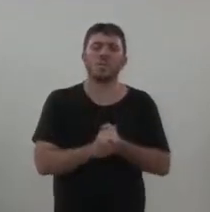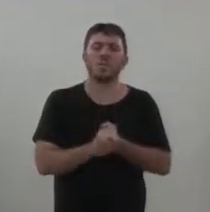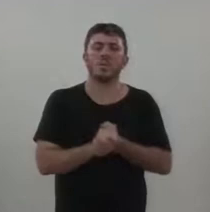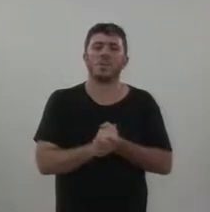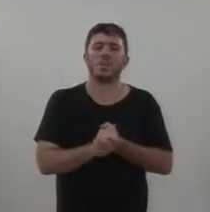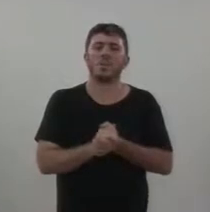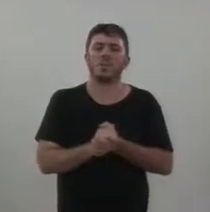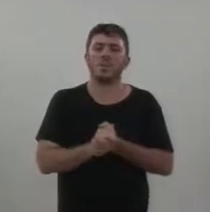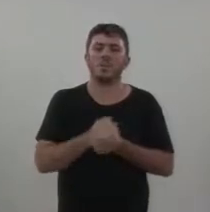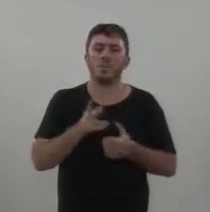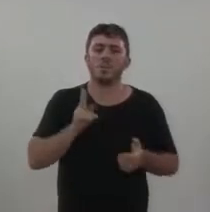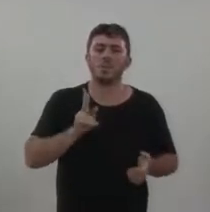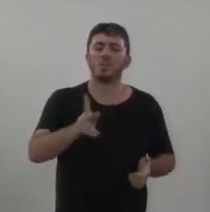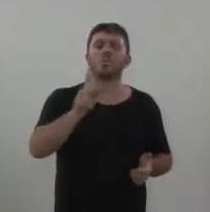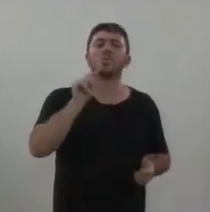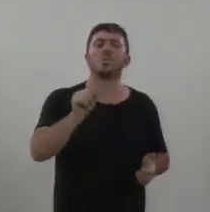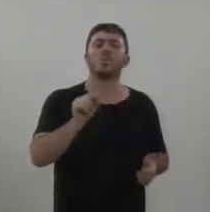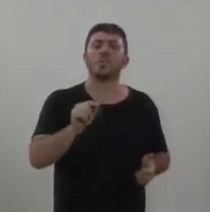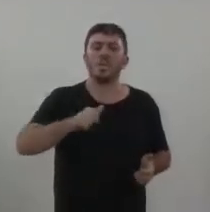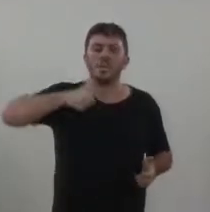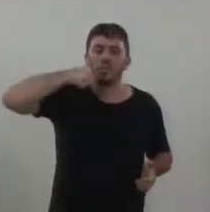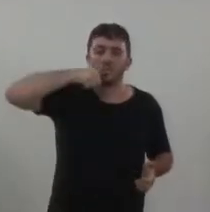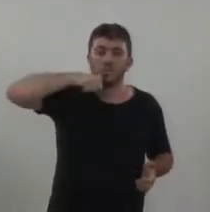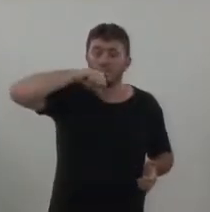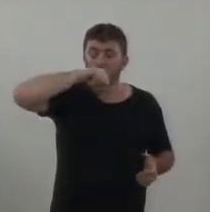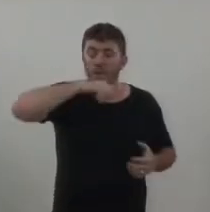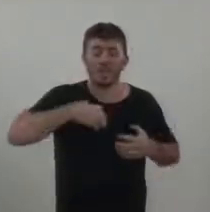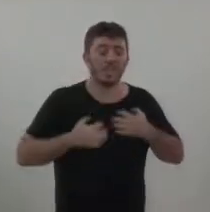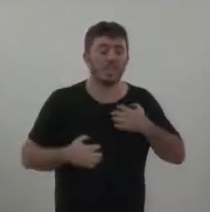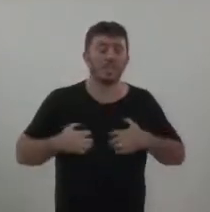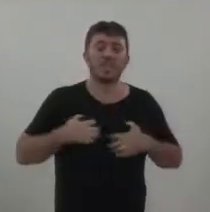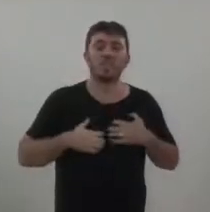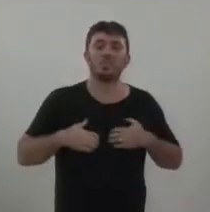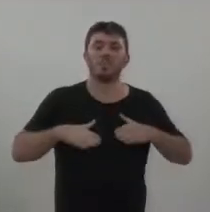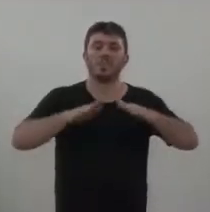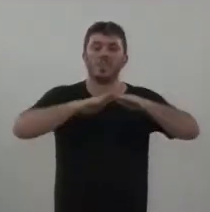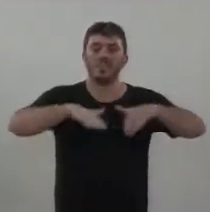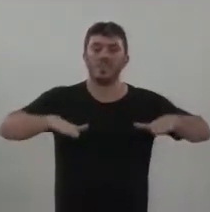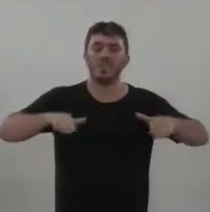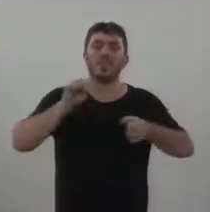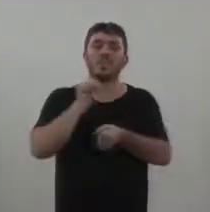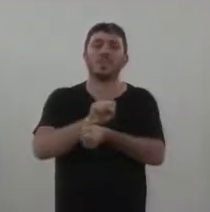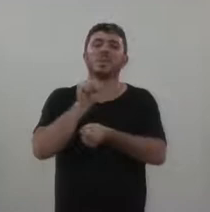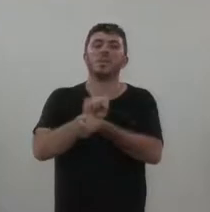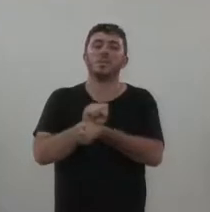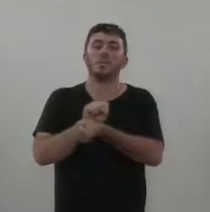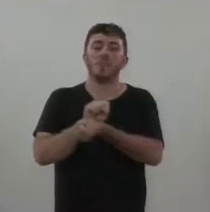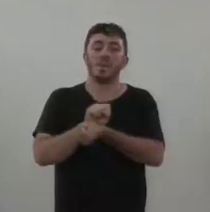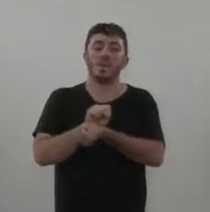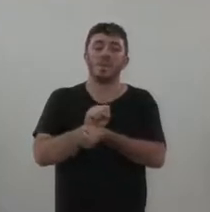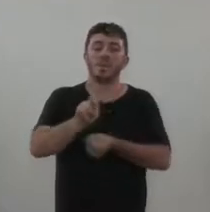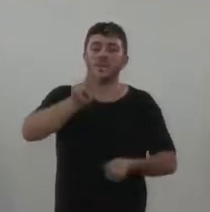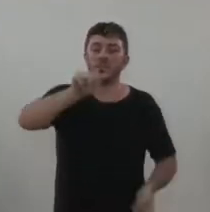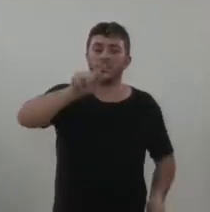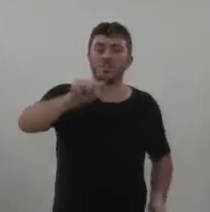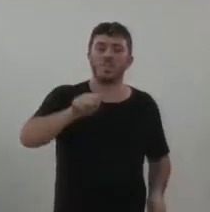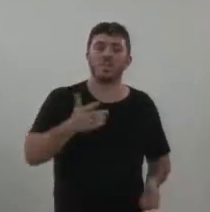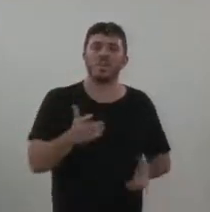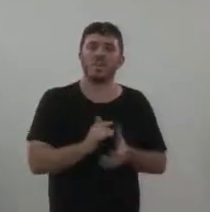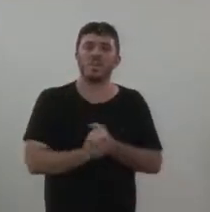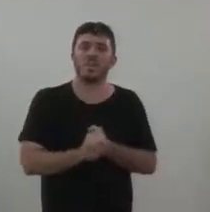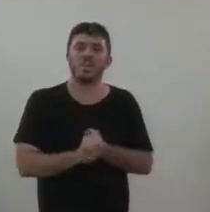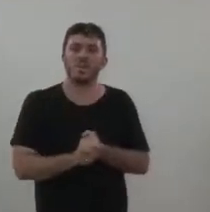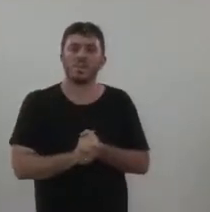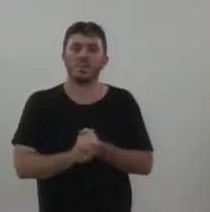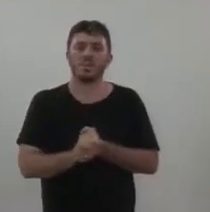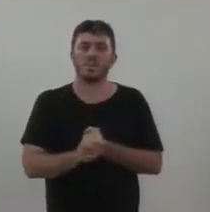As mães aflitas porque crianças na fila, esperando uma vaga. E você tem uma creche